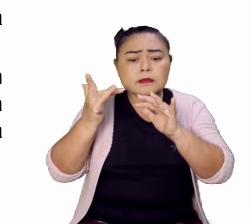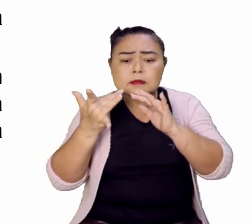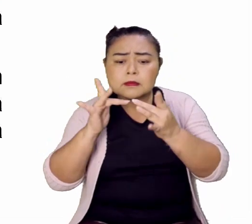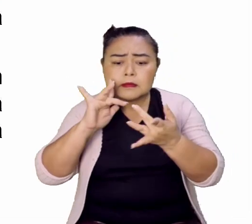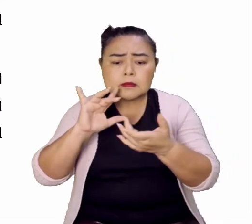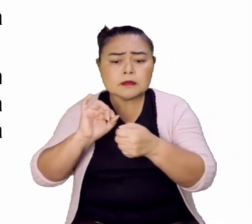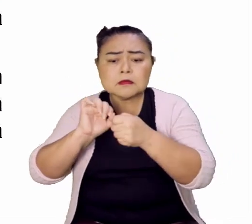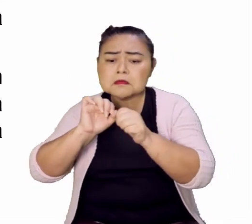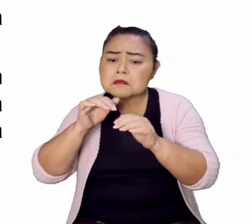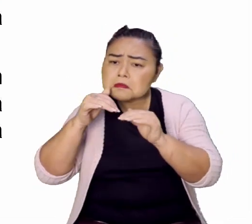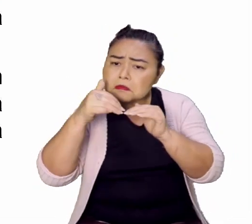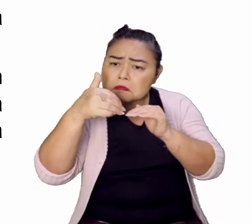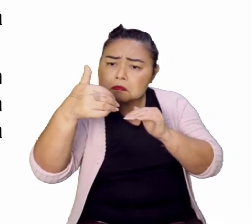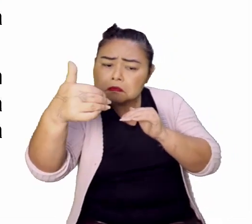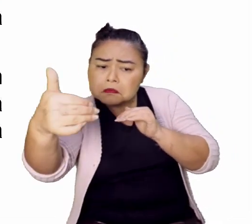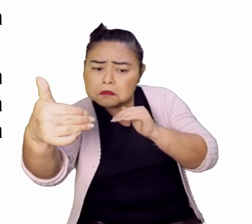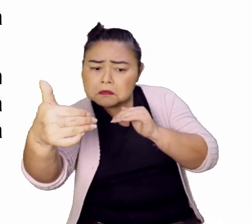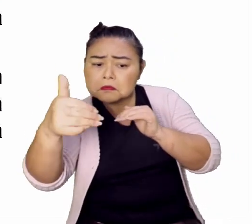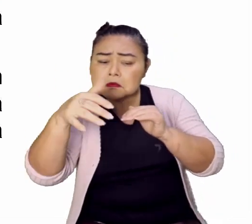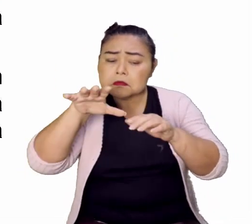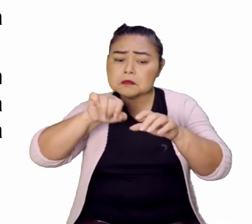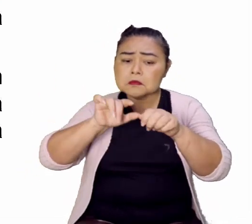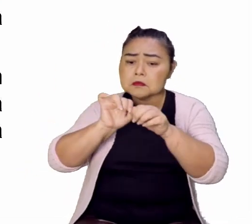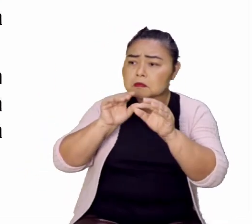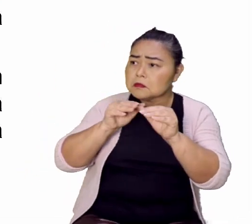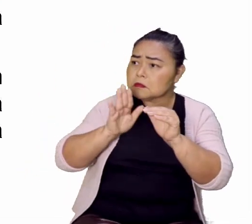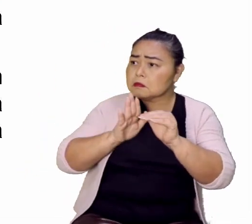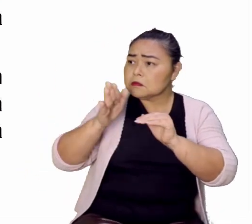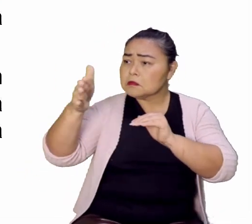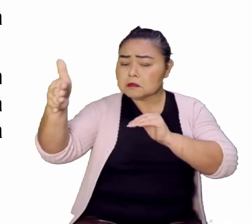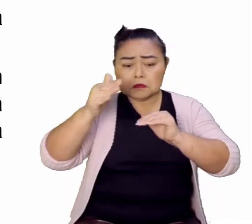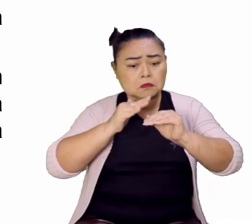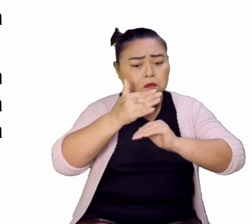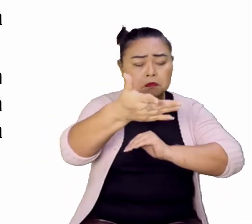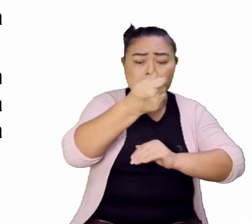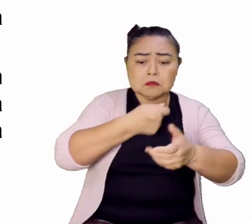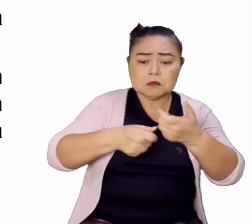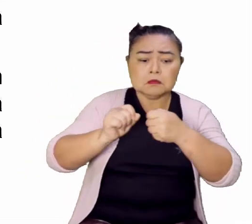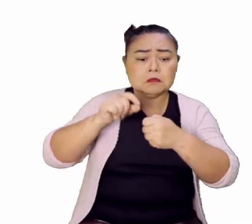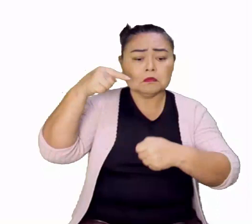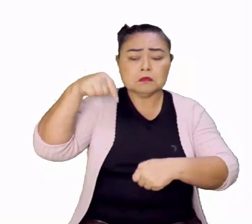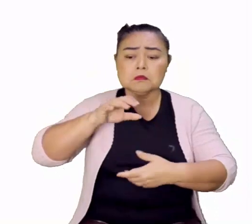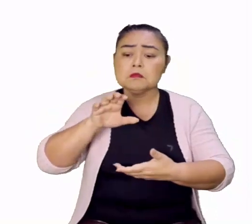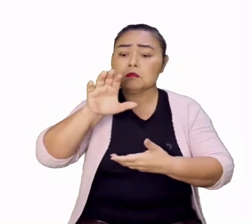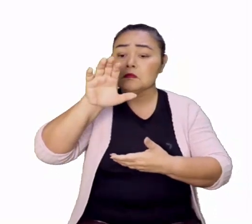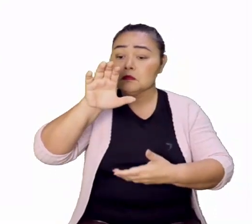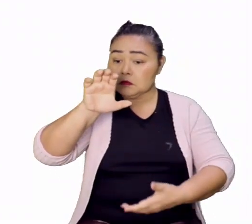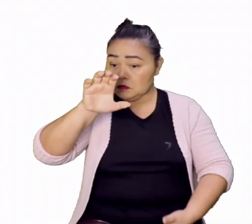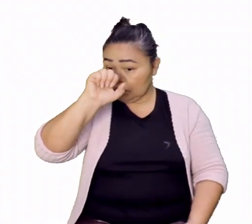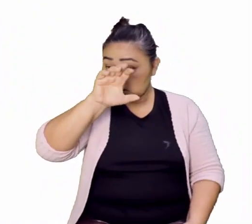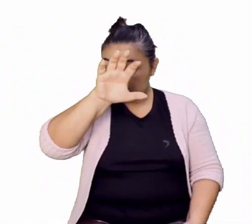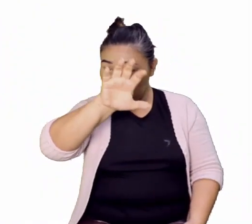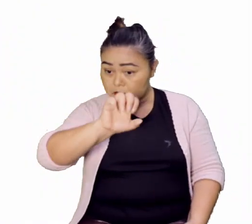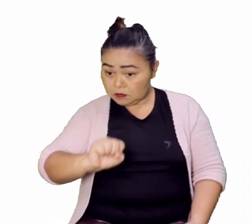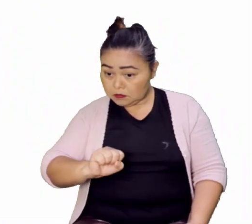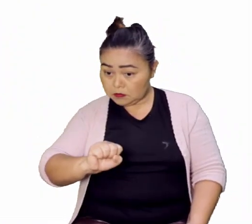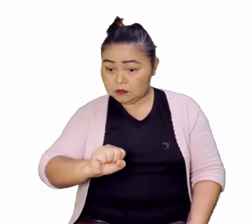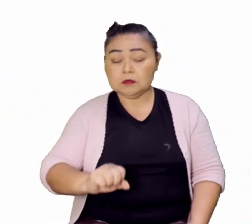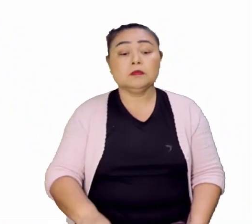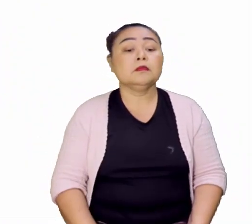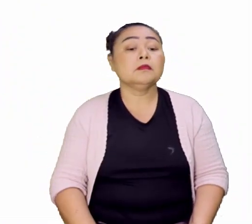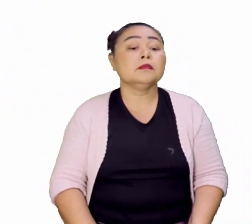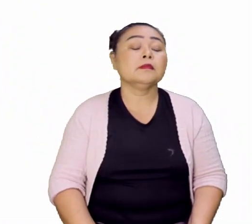distantes da colônia e o deslocamento de seu eixo administrativo para o centro-sul. C,